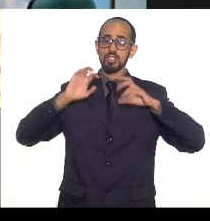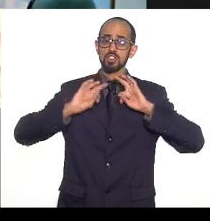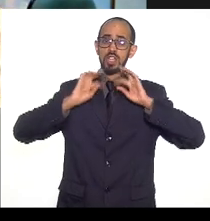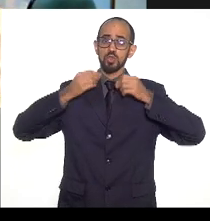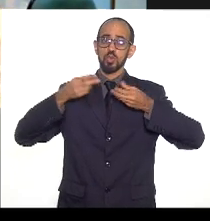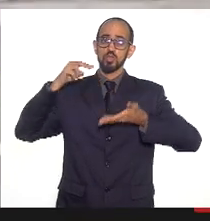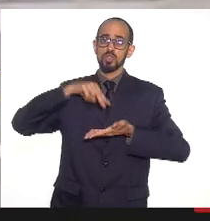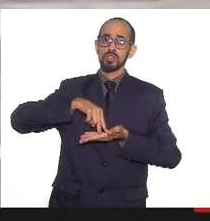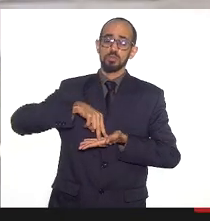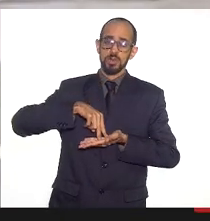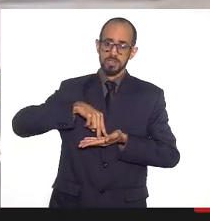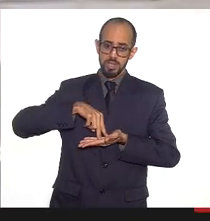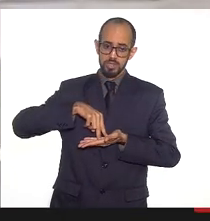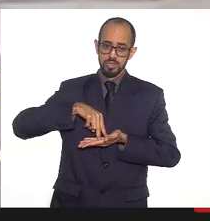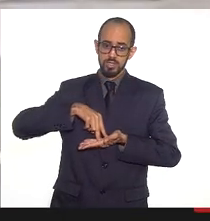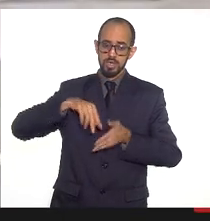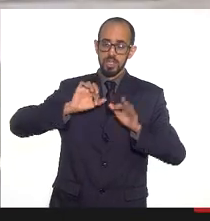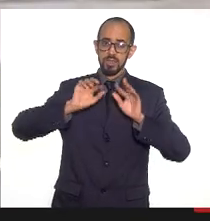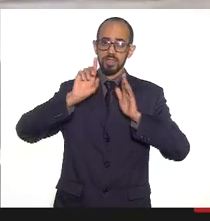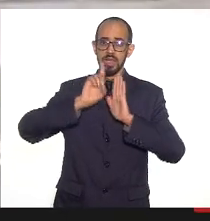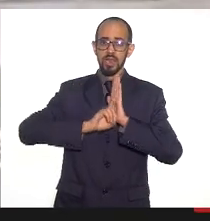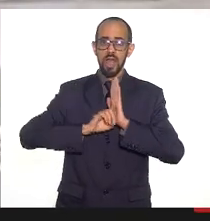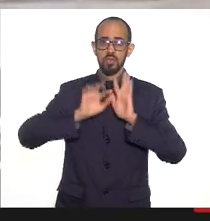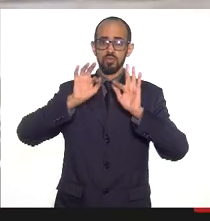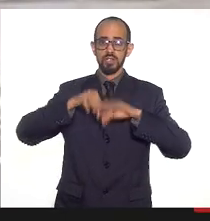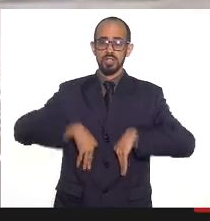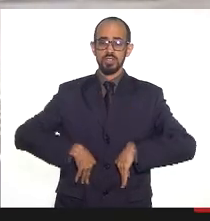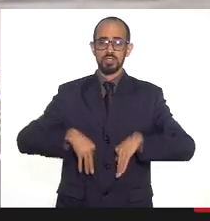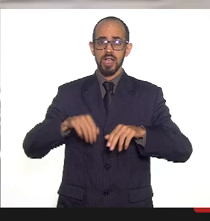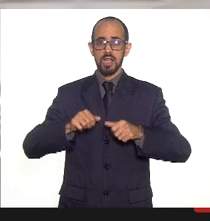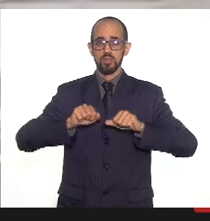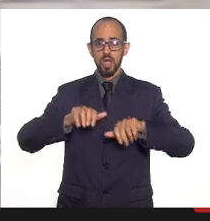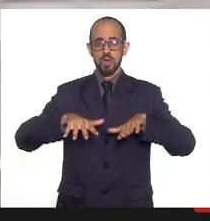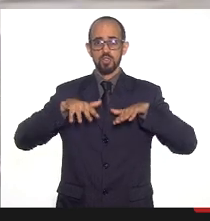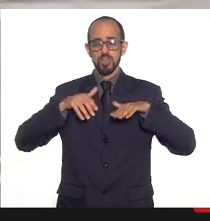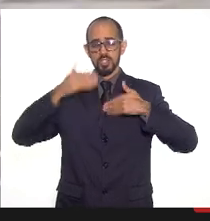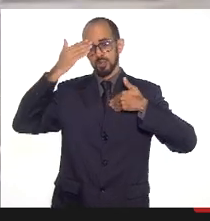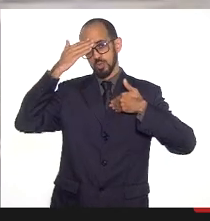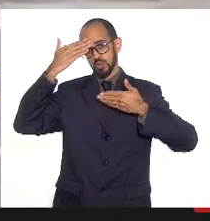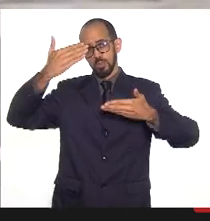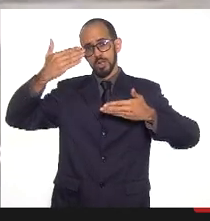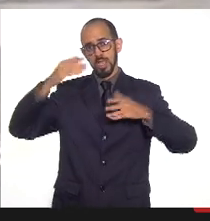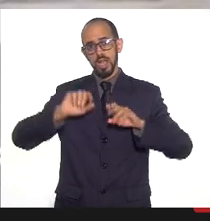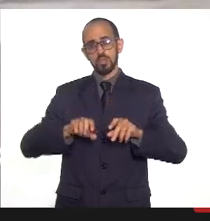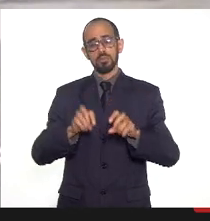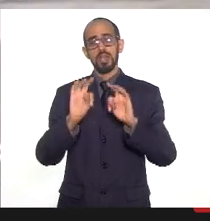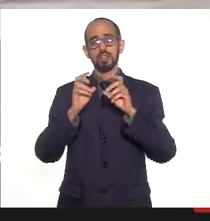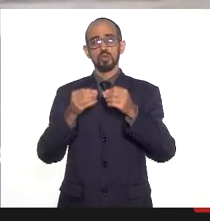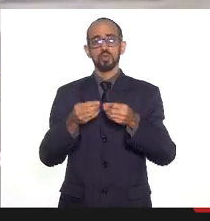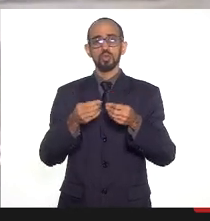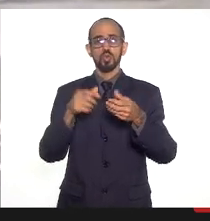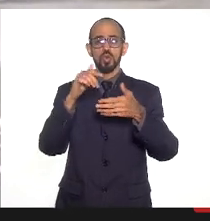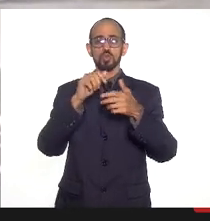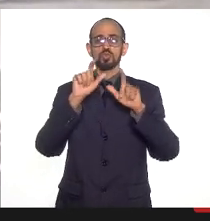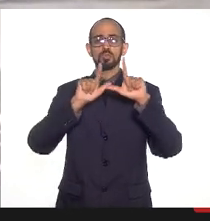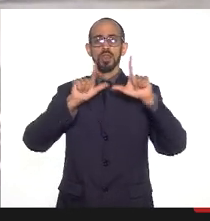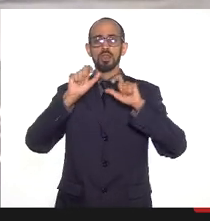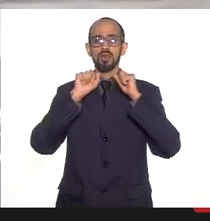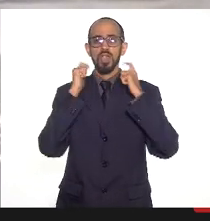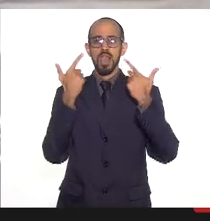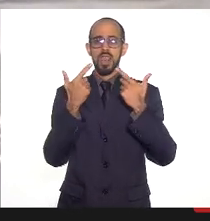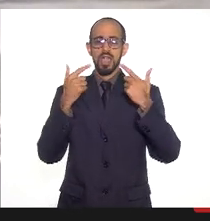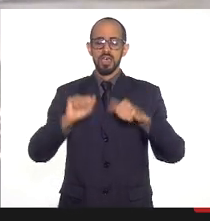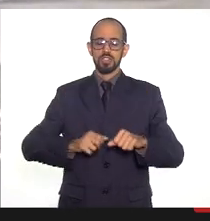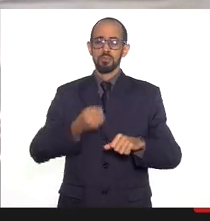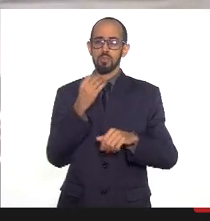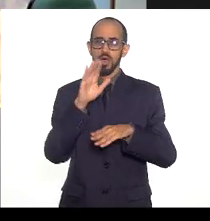presentes e declaro encerrada a presente audiência e muitíssimo obrigada para quem nos acompanha pela TV Alegre boa tarde